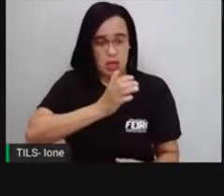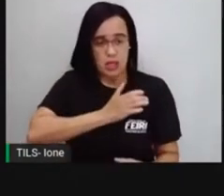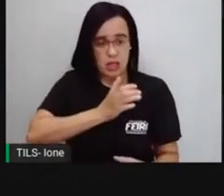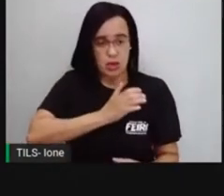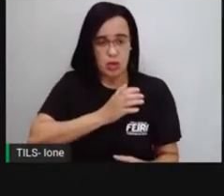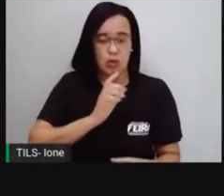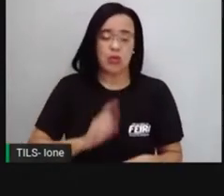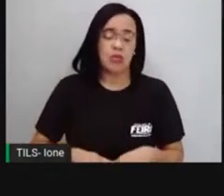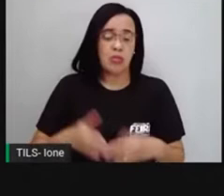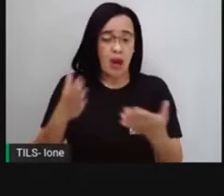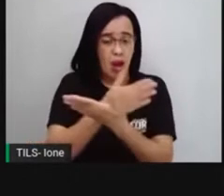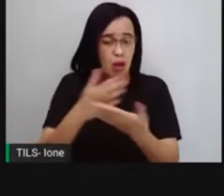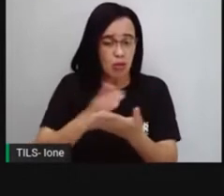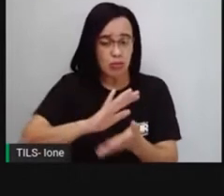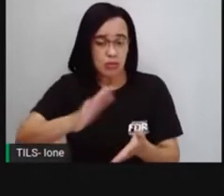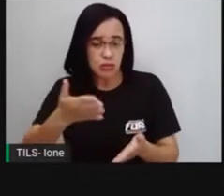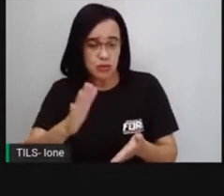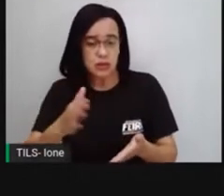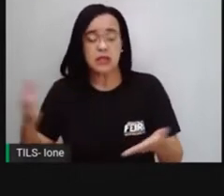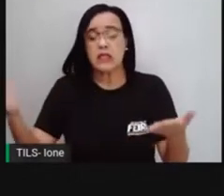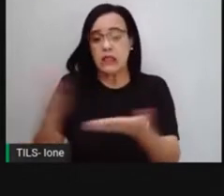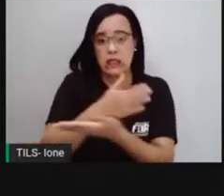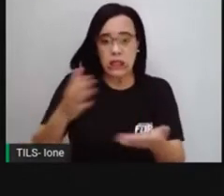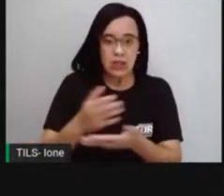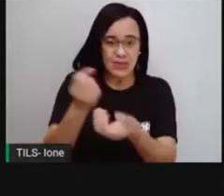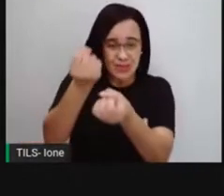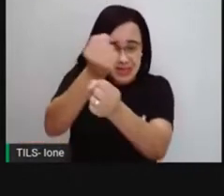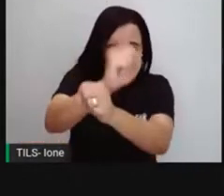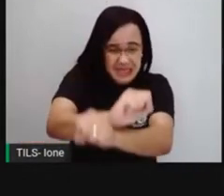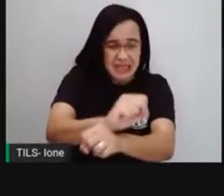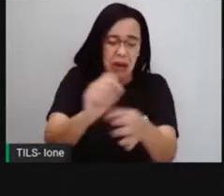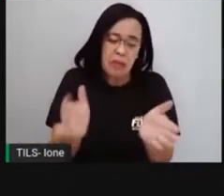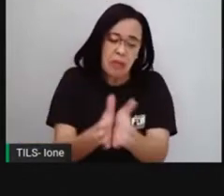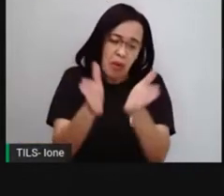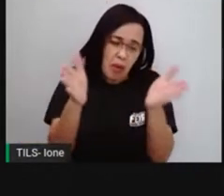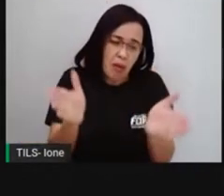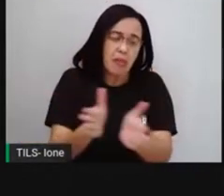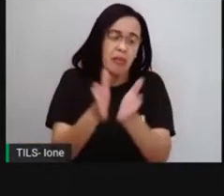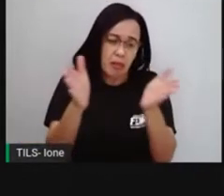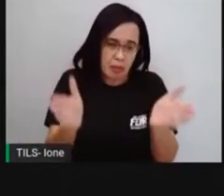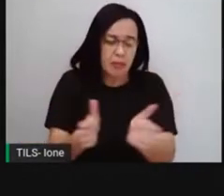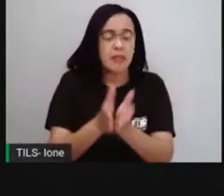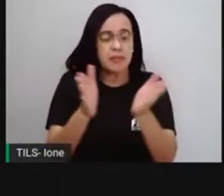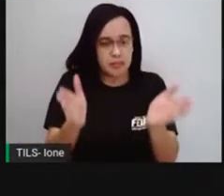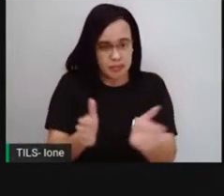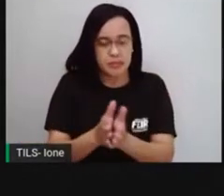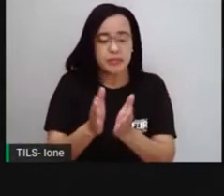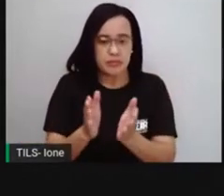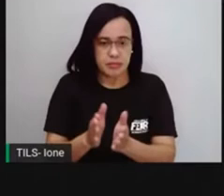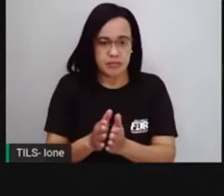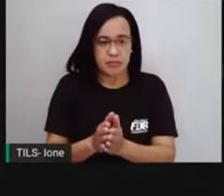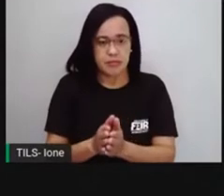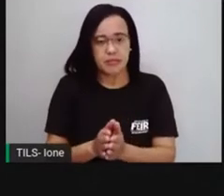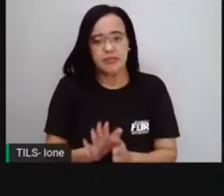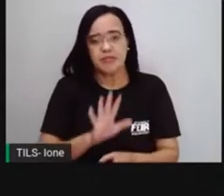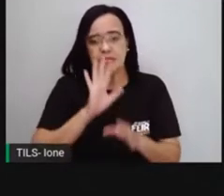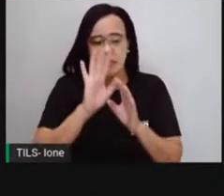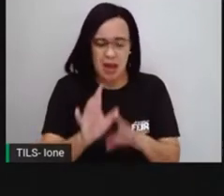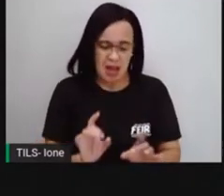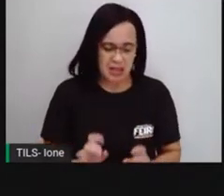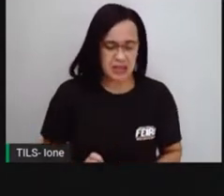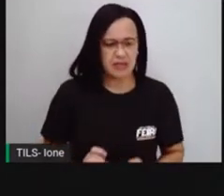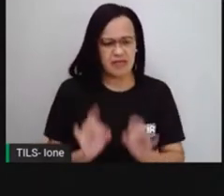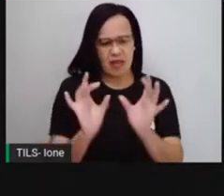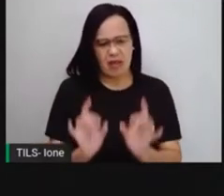escravos. Mas nada aí relacionado ao comércio, à venda de pessoas aí para serem